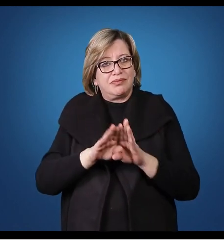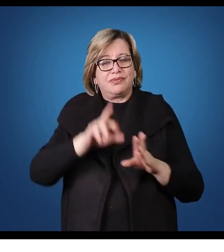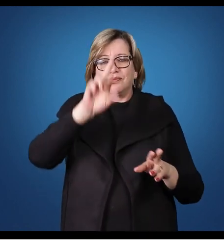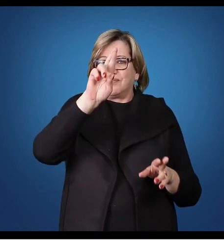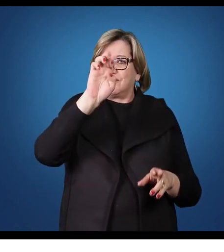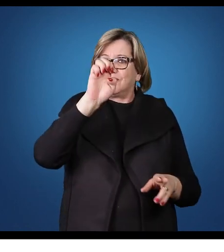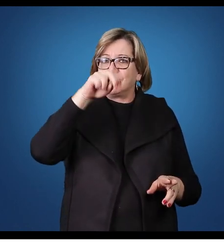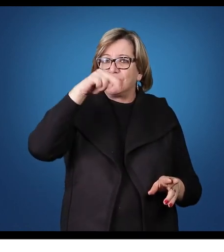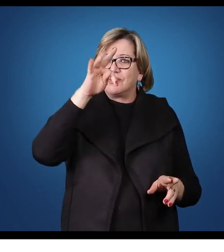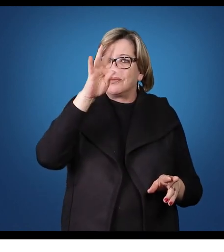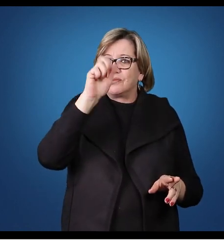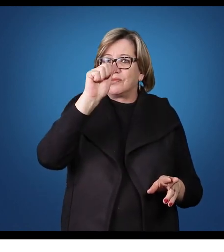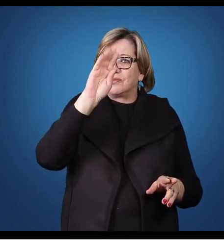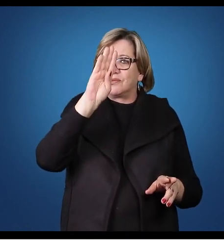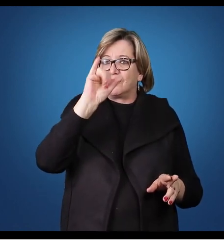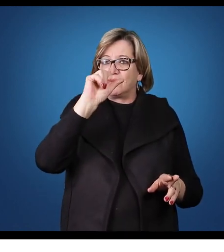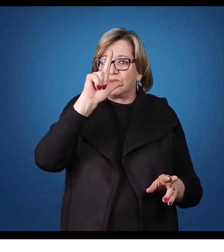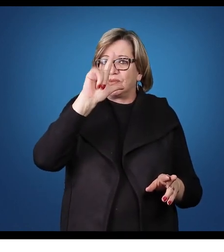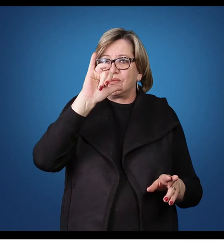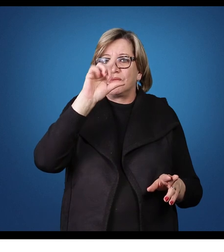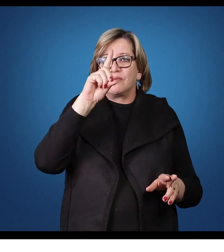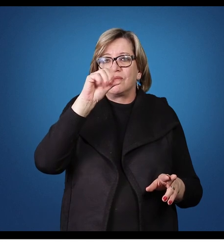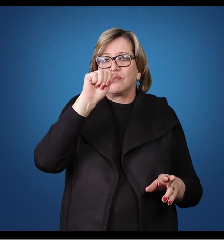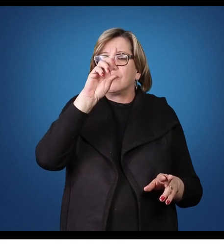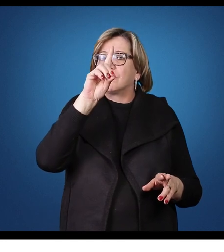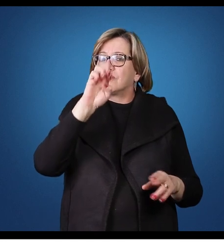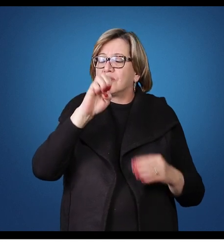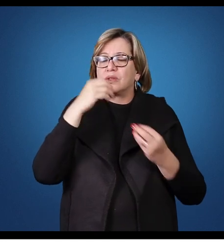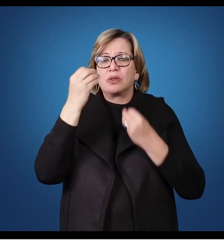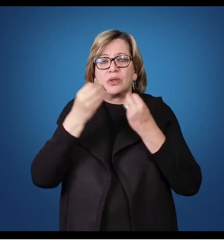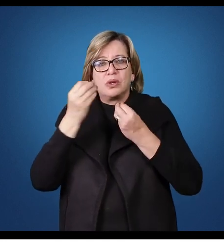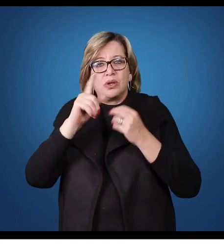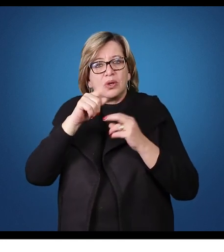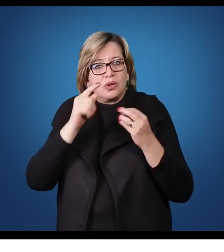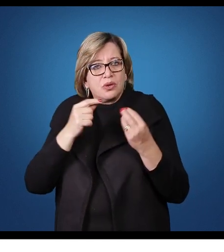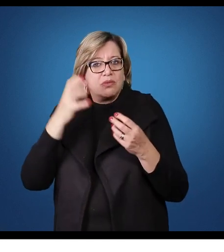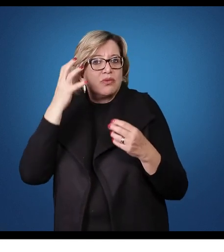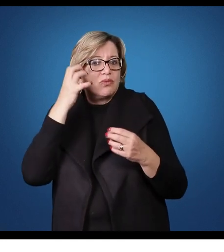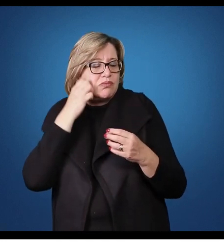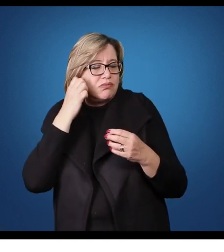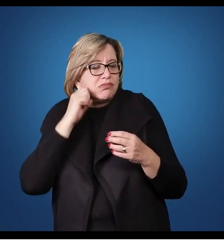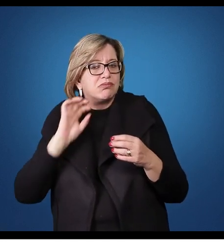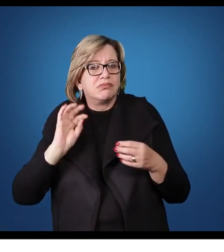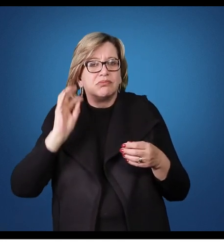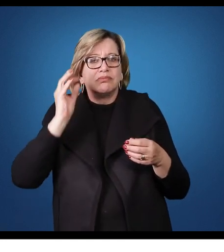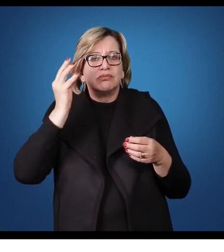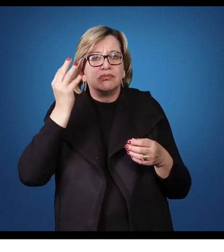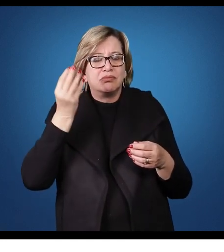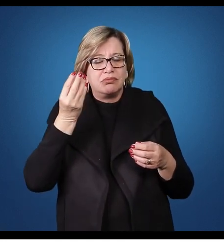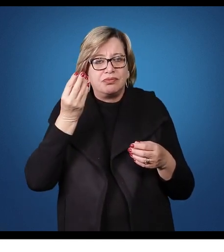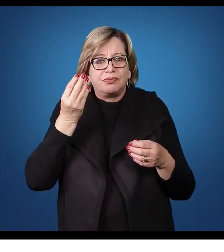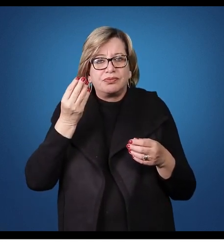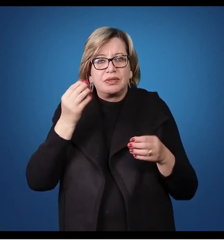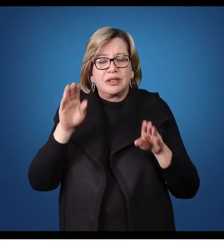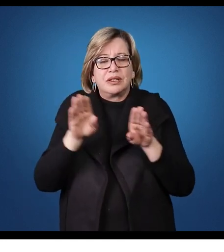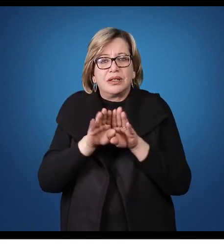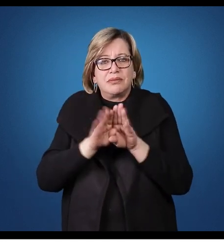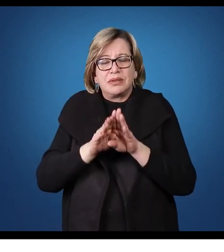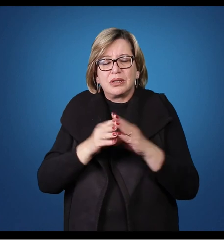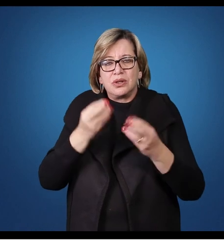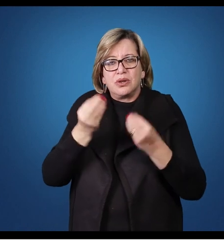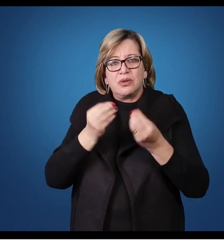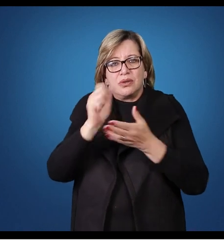seu capital investido, em relação à sua receita, como é que está a sua lucratividade. Os índices de